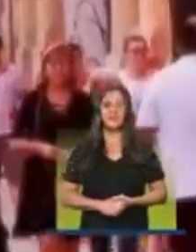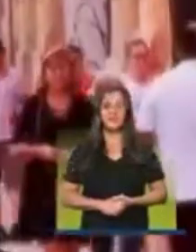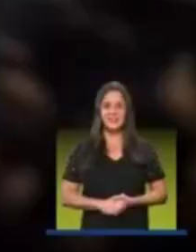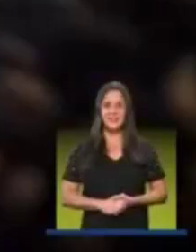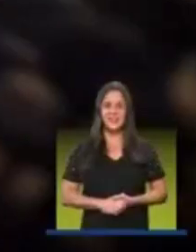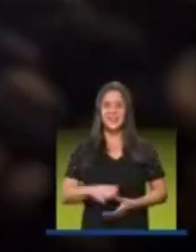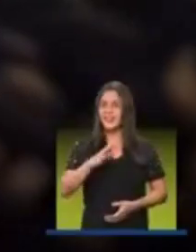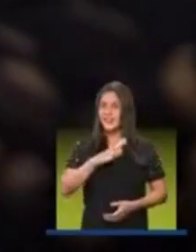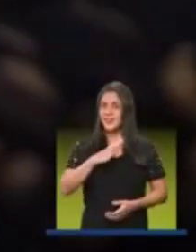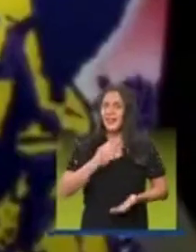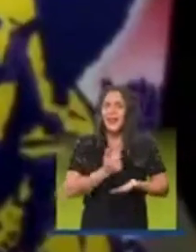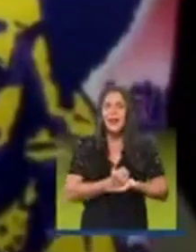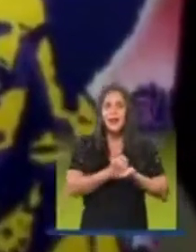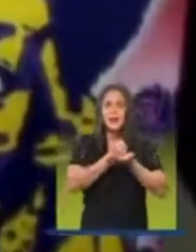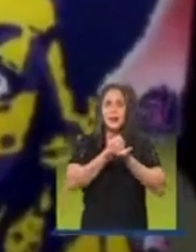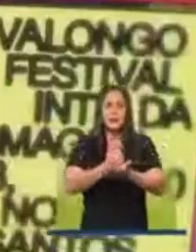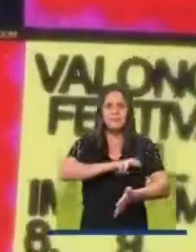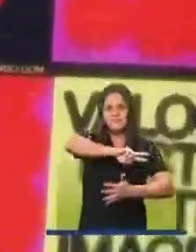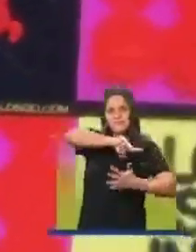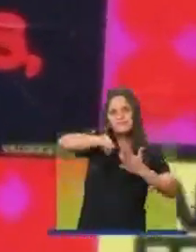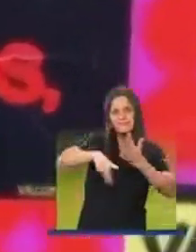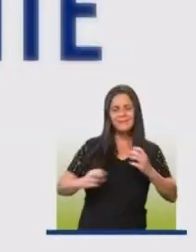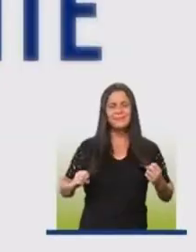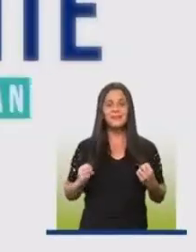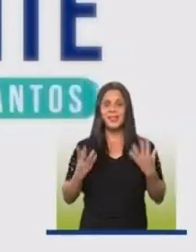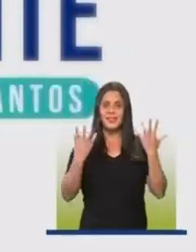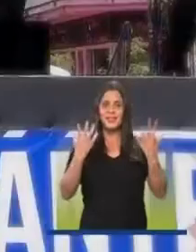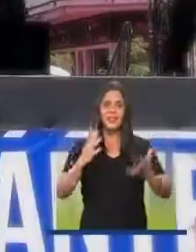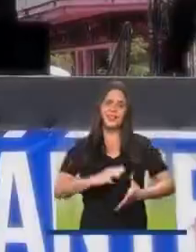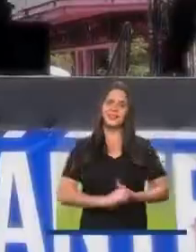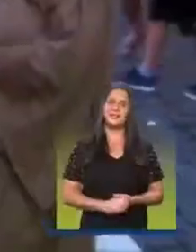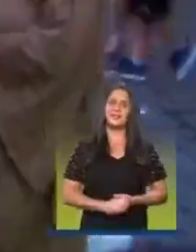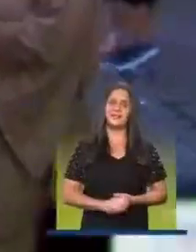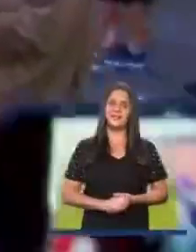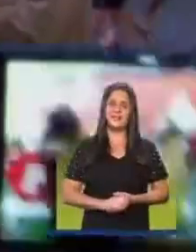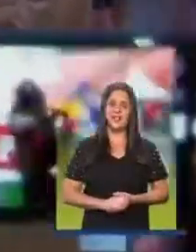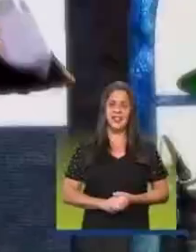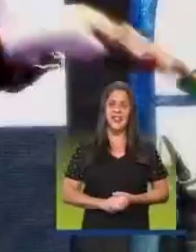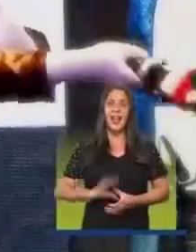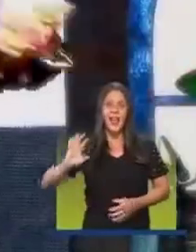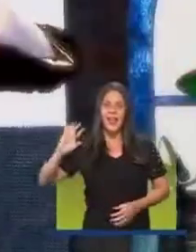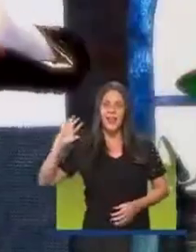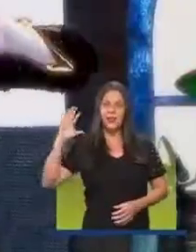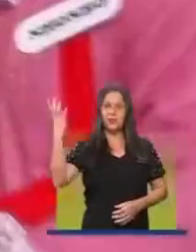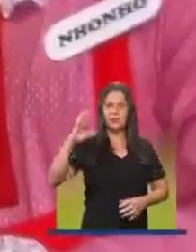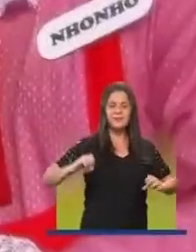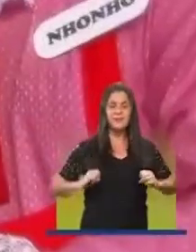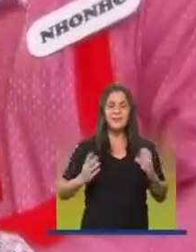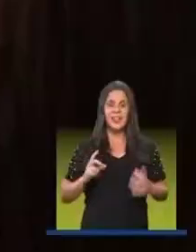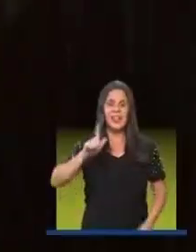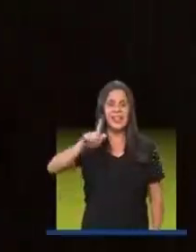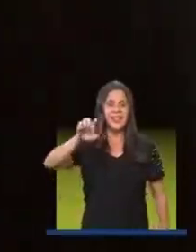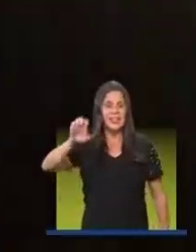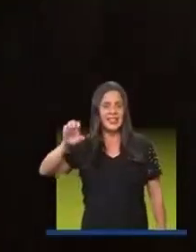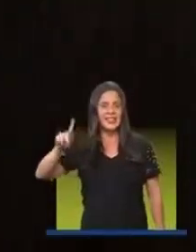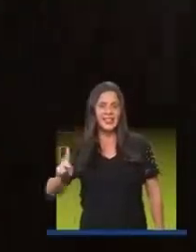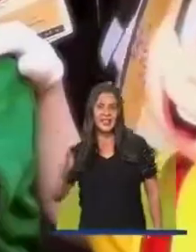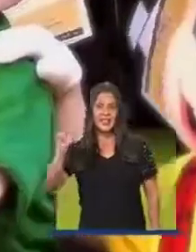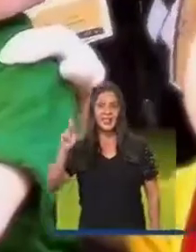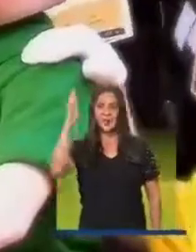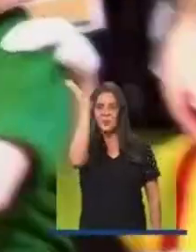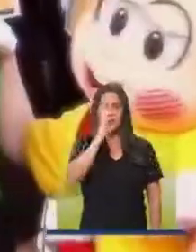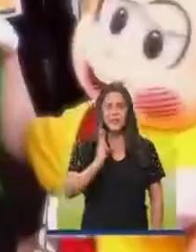A cidade que apoia os mais diversos festivais. E realiza o maior festival geek gratuito do